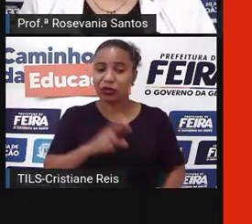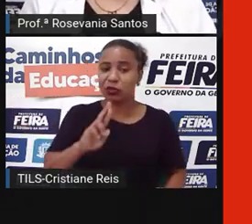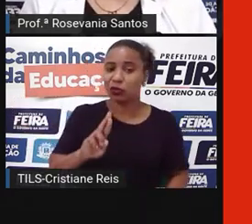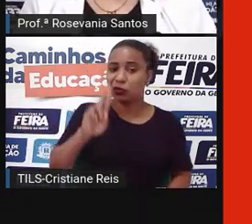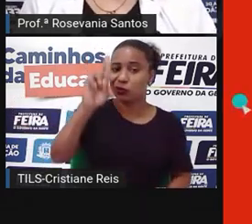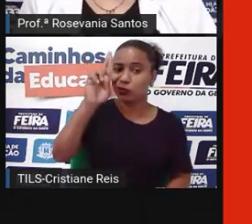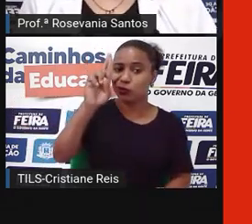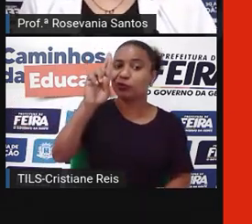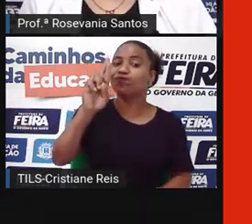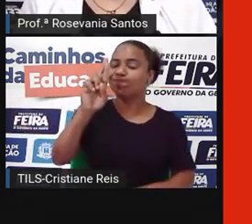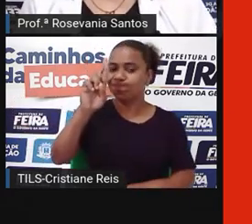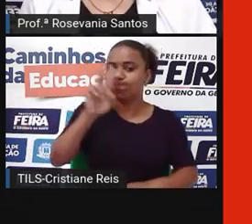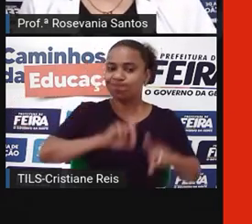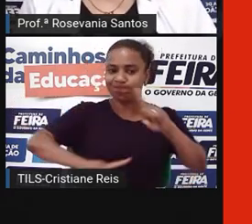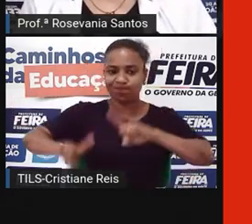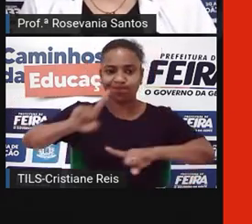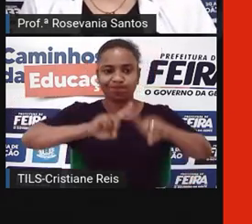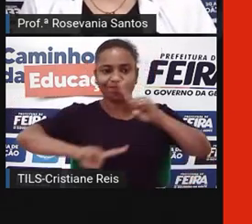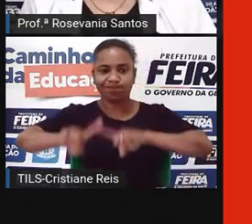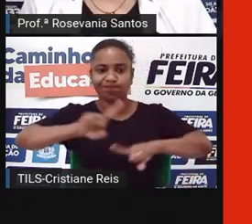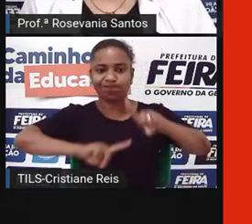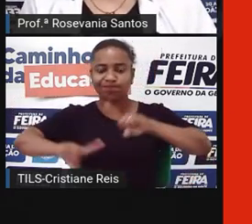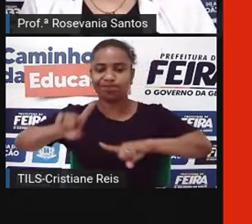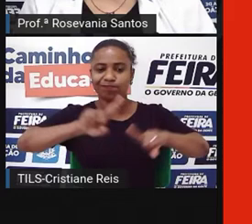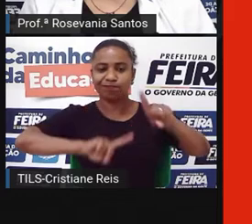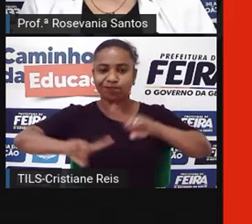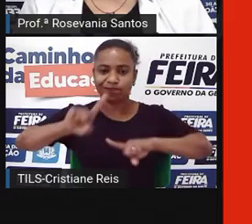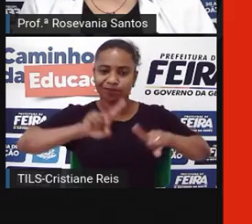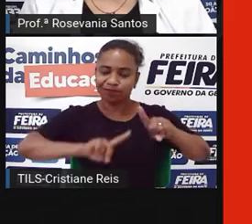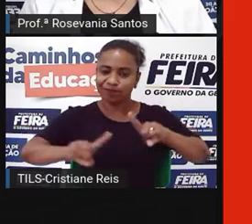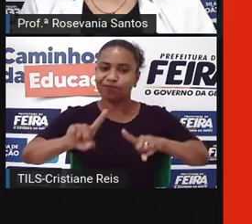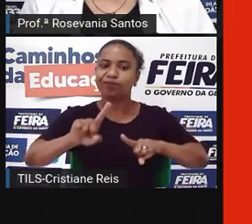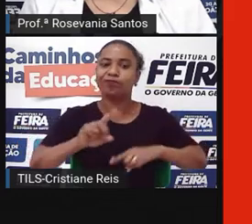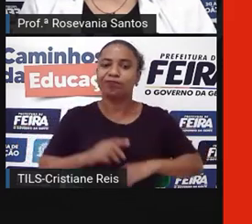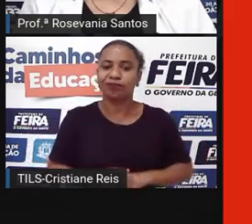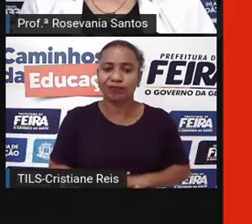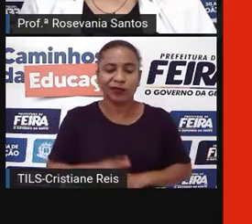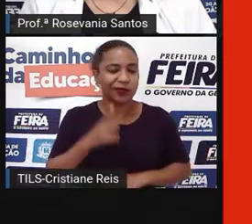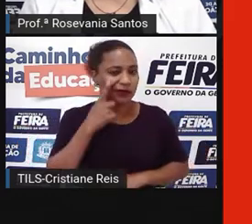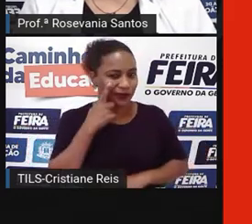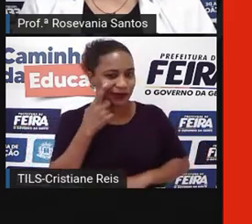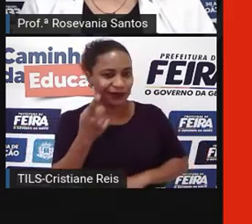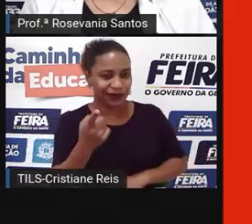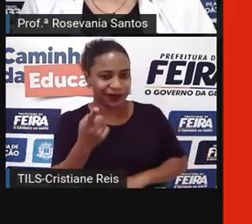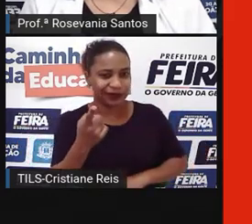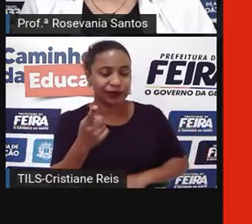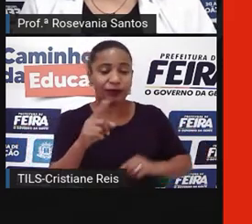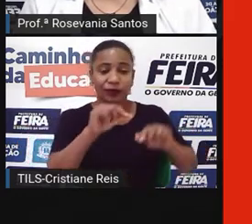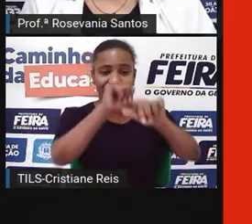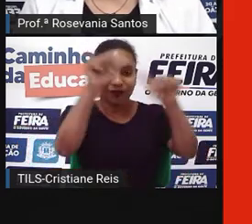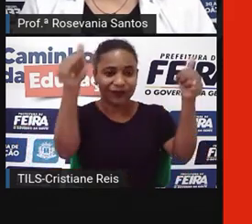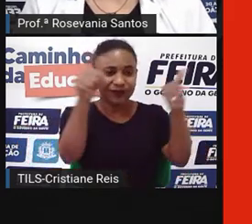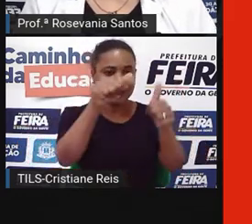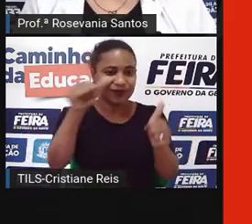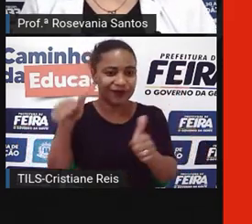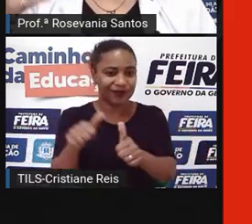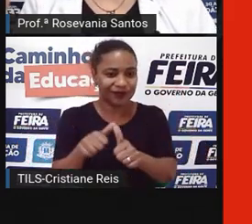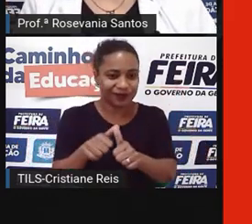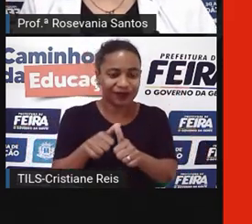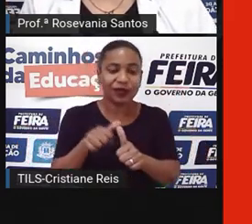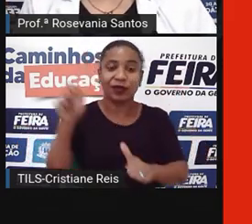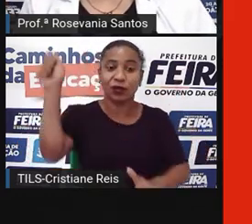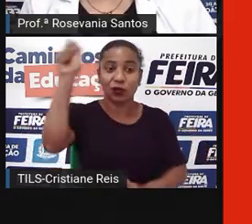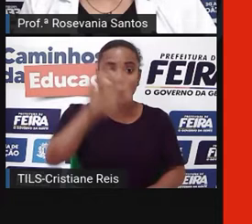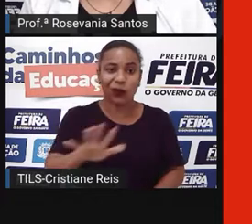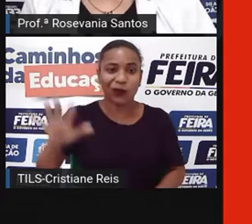pelo Estado aí da região da China. Então, aqui tem, né, uma imagenzinha da localização dela aqui na Ásia, né, então,